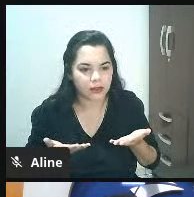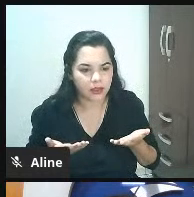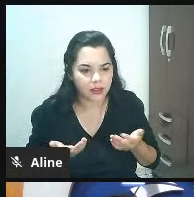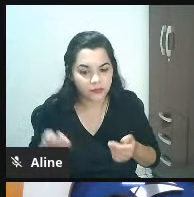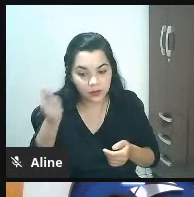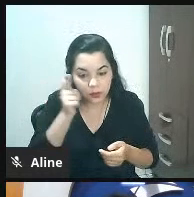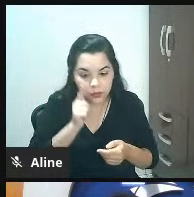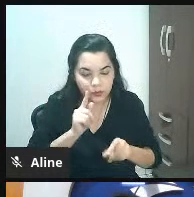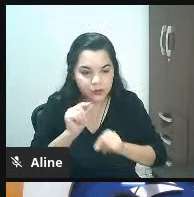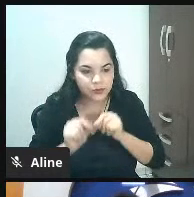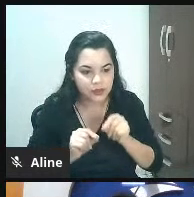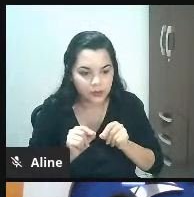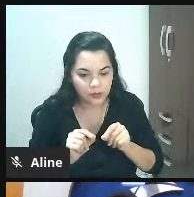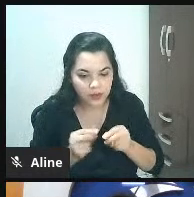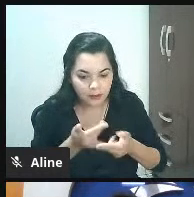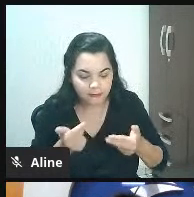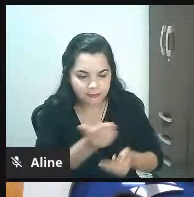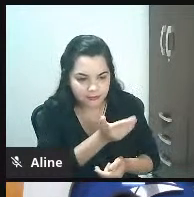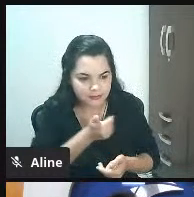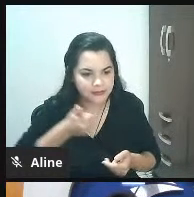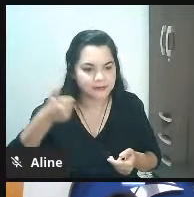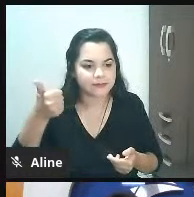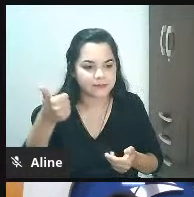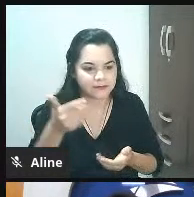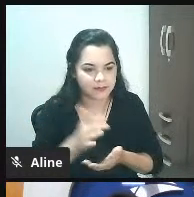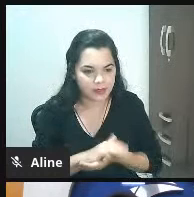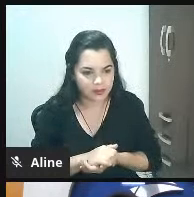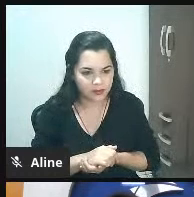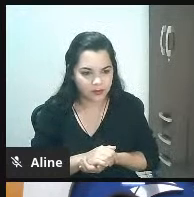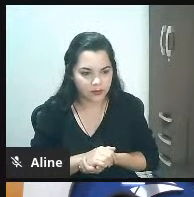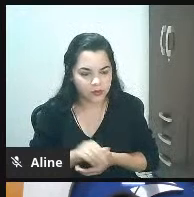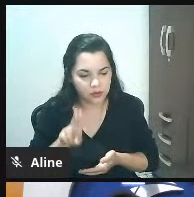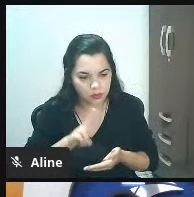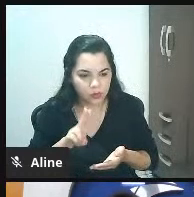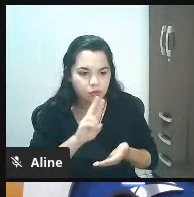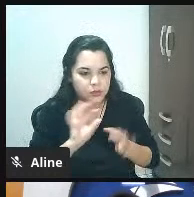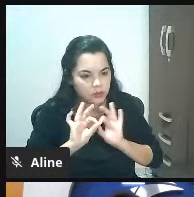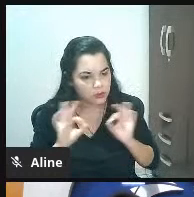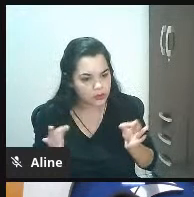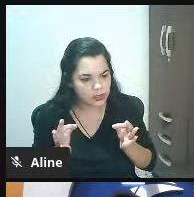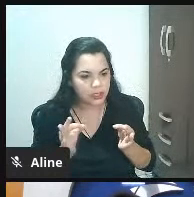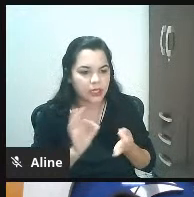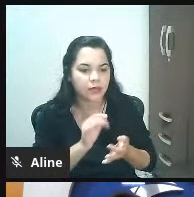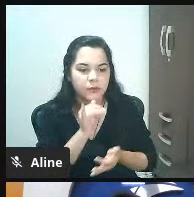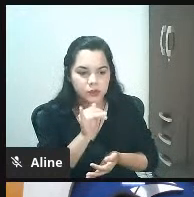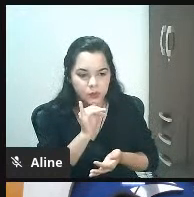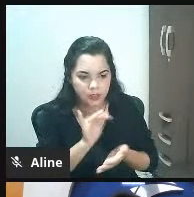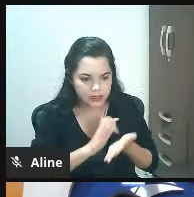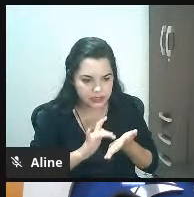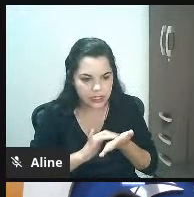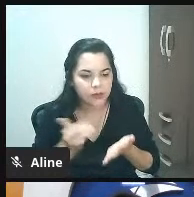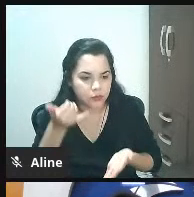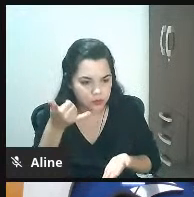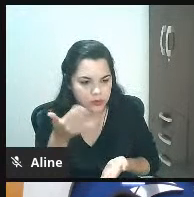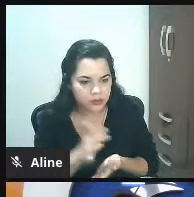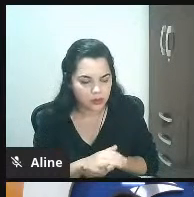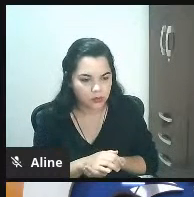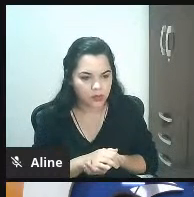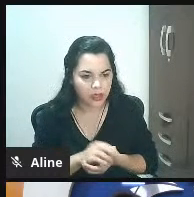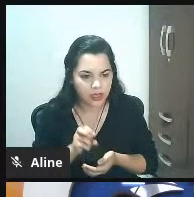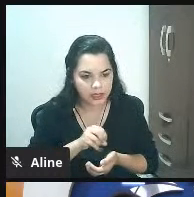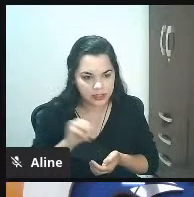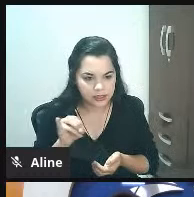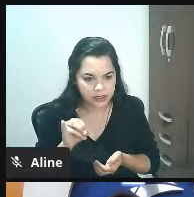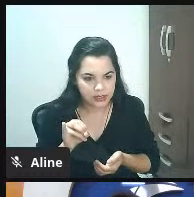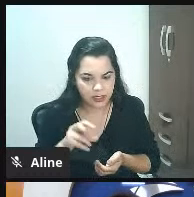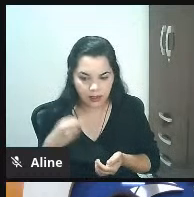Benefício. se celular eu estou usando um exemplo bem simples aqui só para você entender se celular que é leve se isso for valor